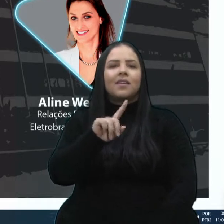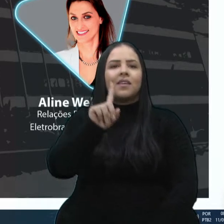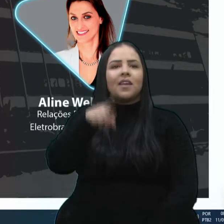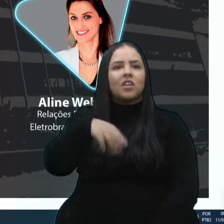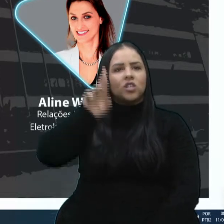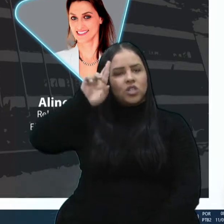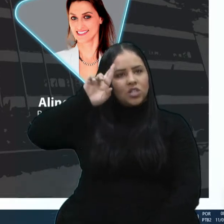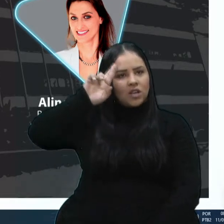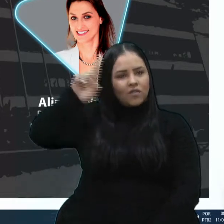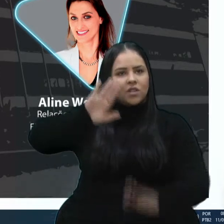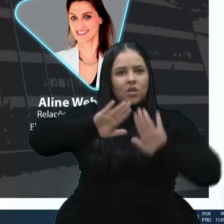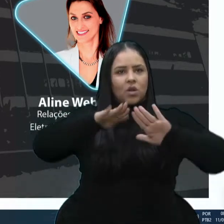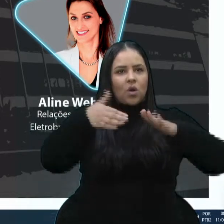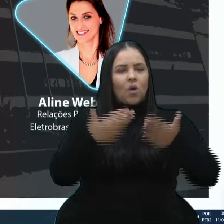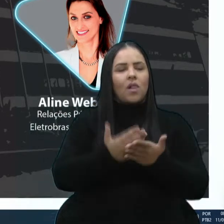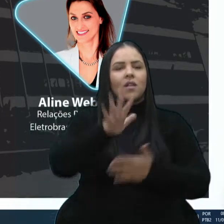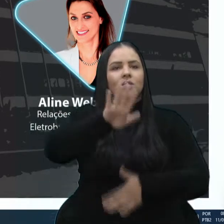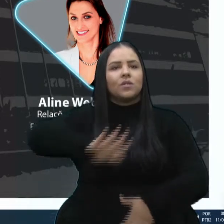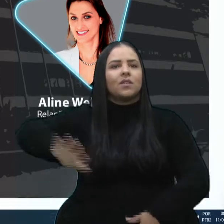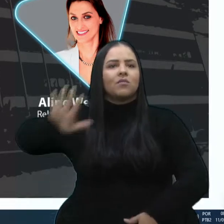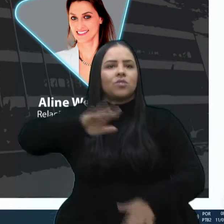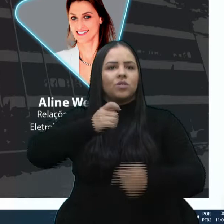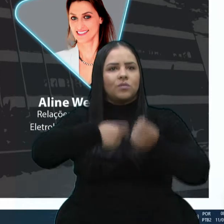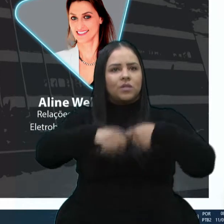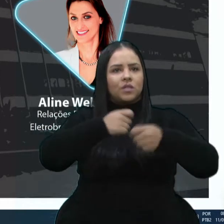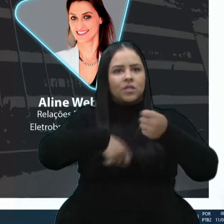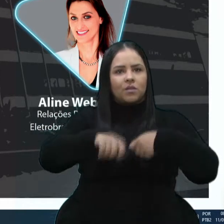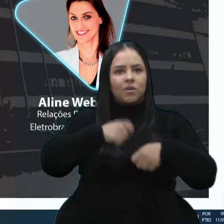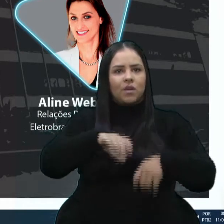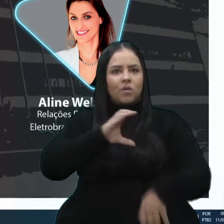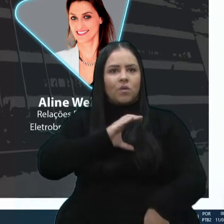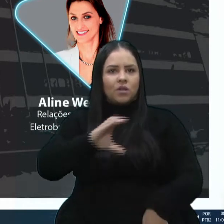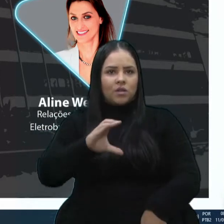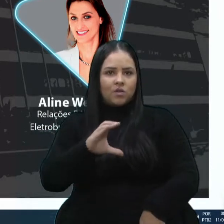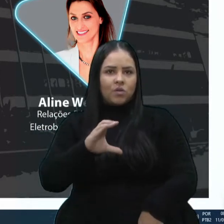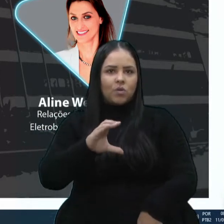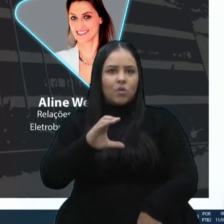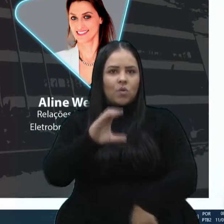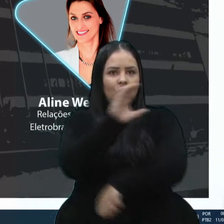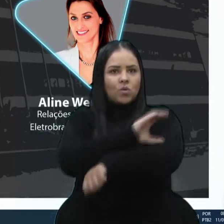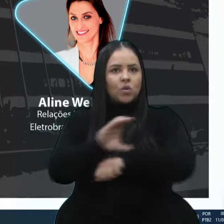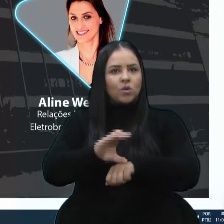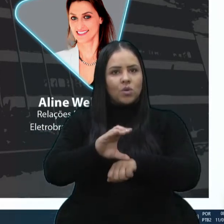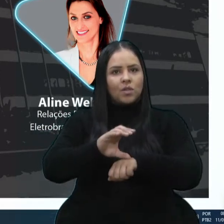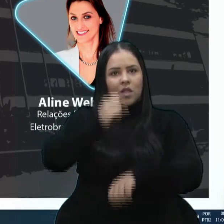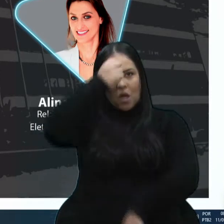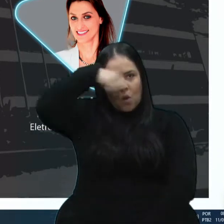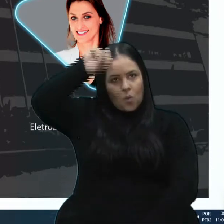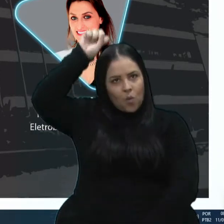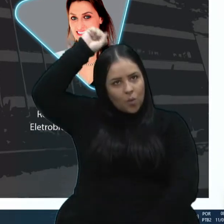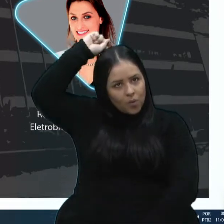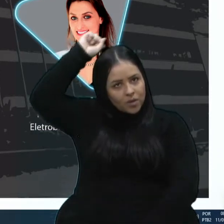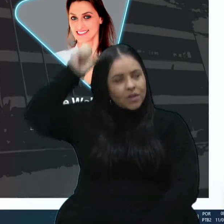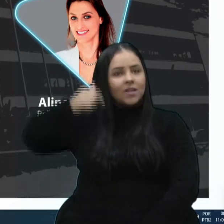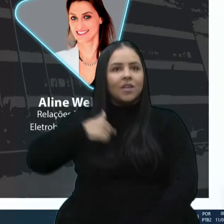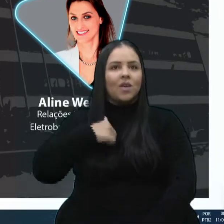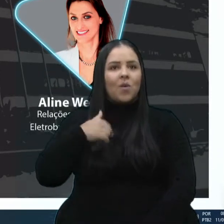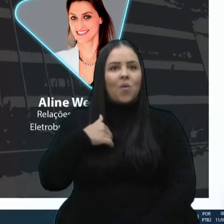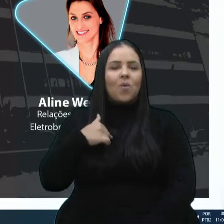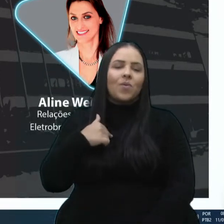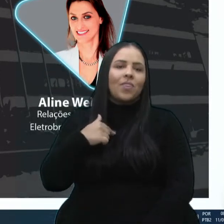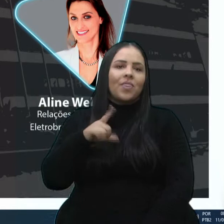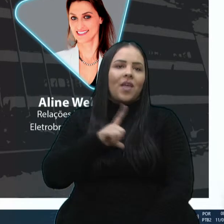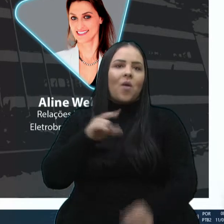Nacional de Administração Pública, a coordenadora do curso de Relações Públicas da UCS, do qual eu tenho muito orgulho de ser egressa,